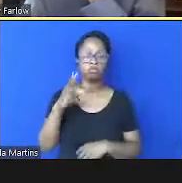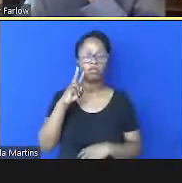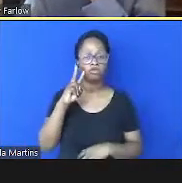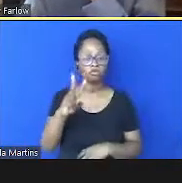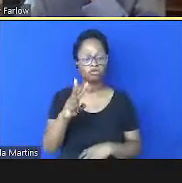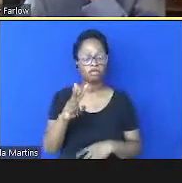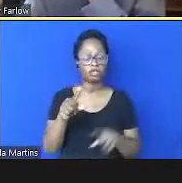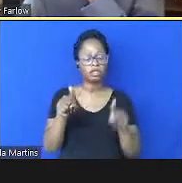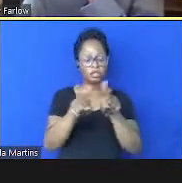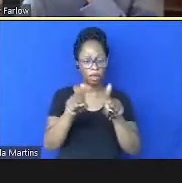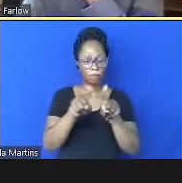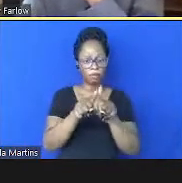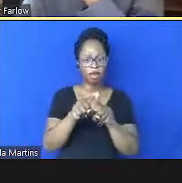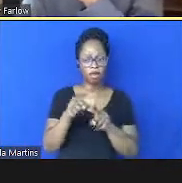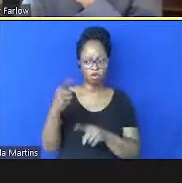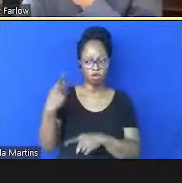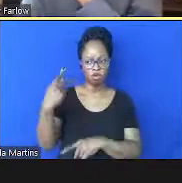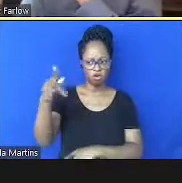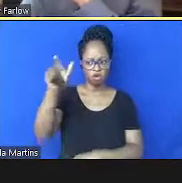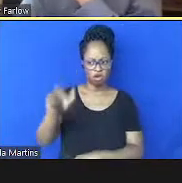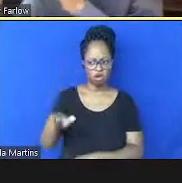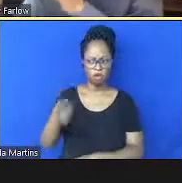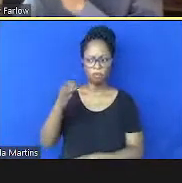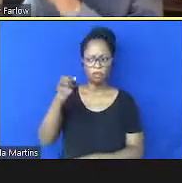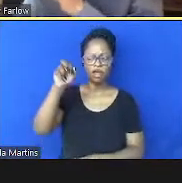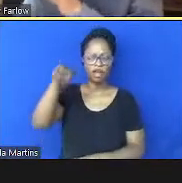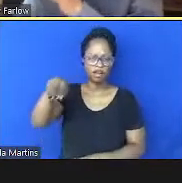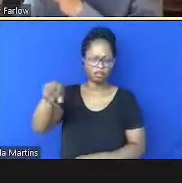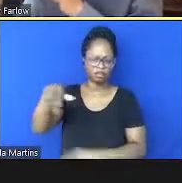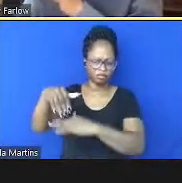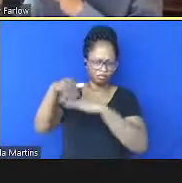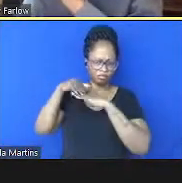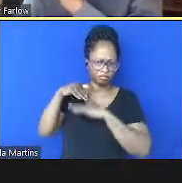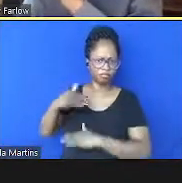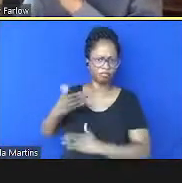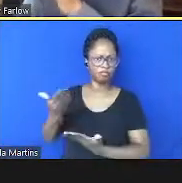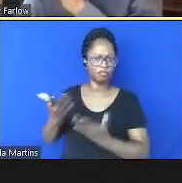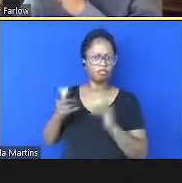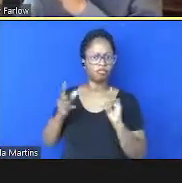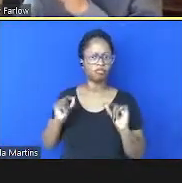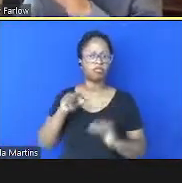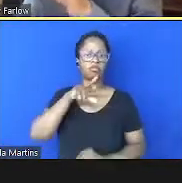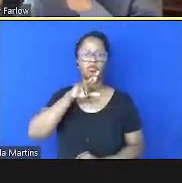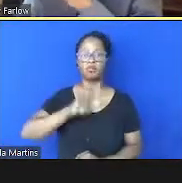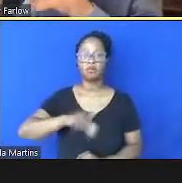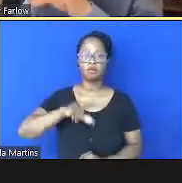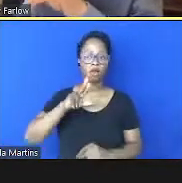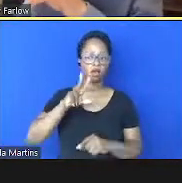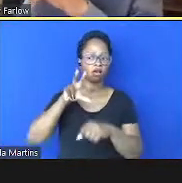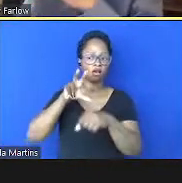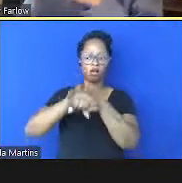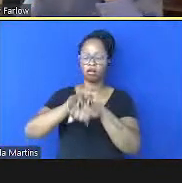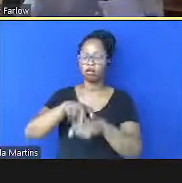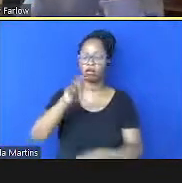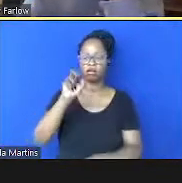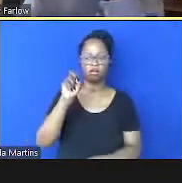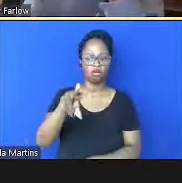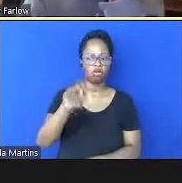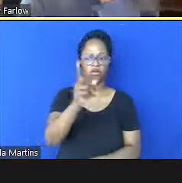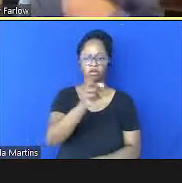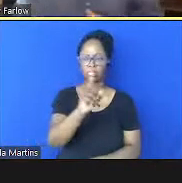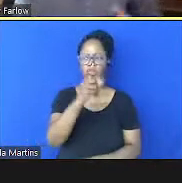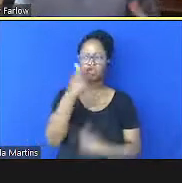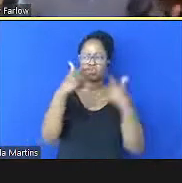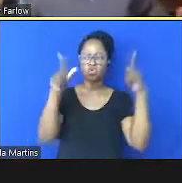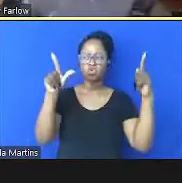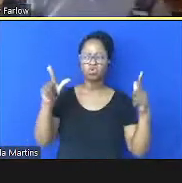um dos colegas de Berlim disse que não é sobre o vírus é sobre muitas outras coisas